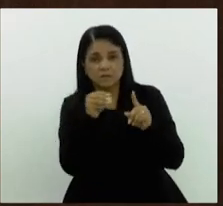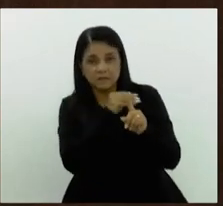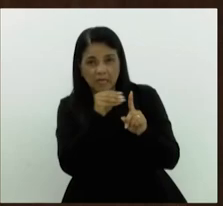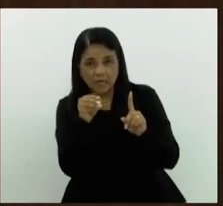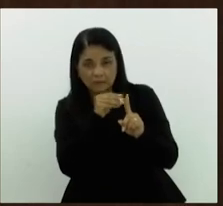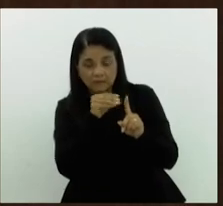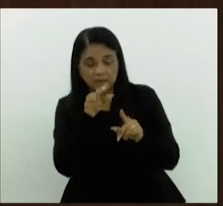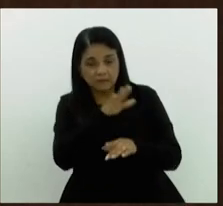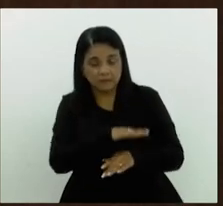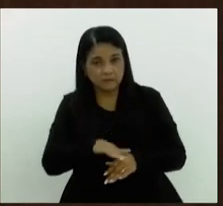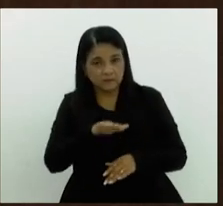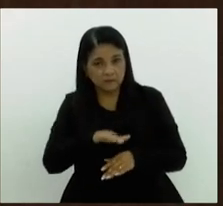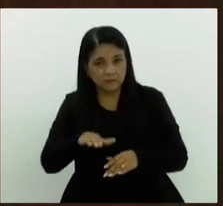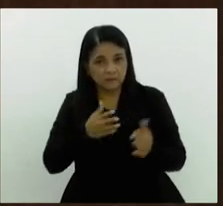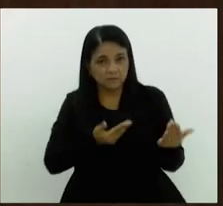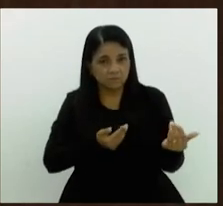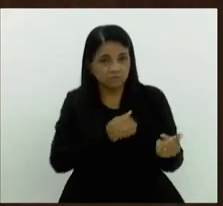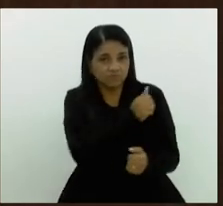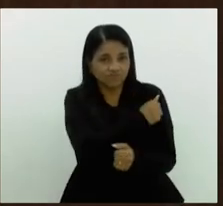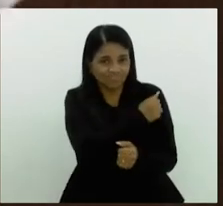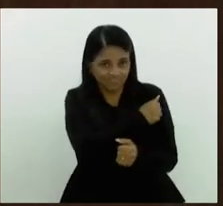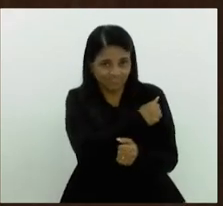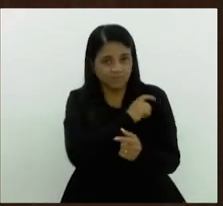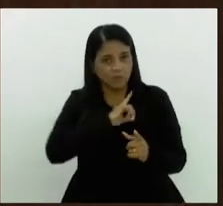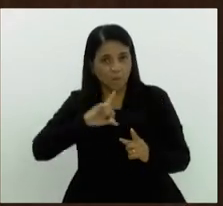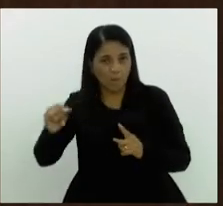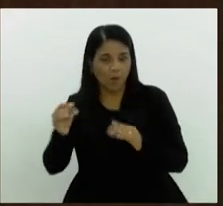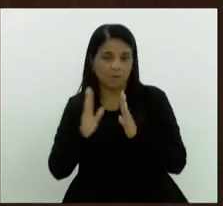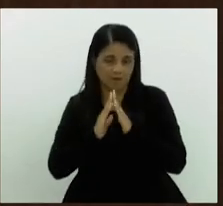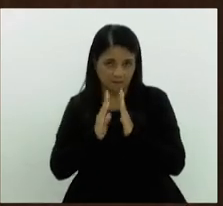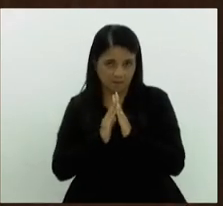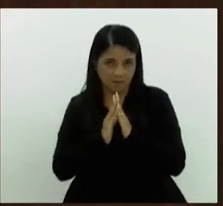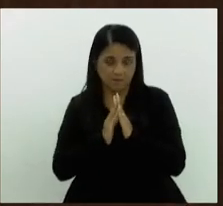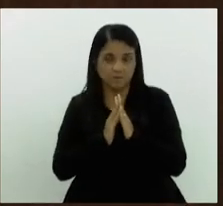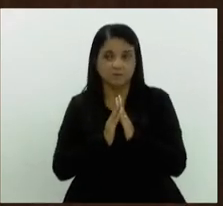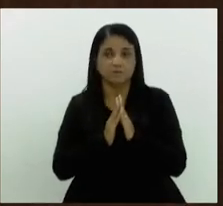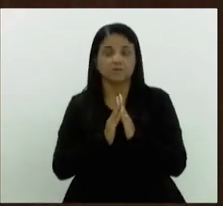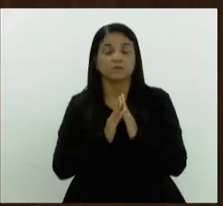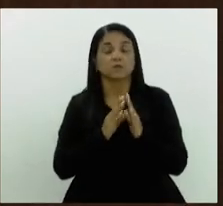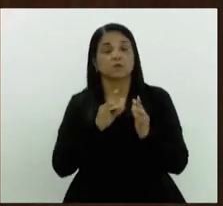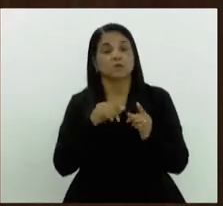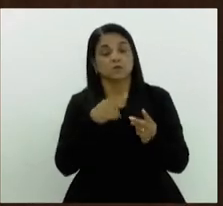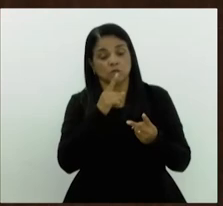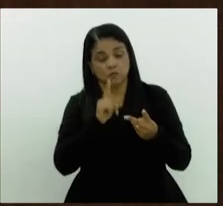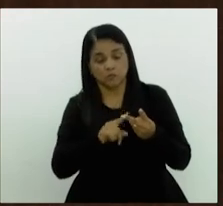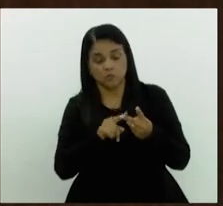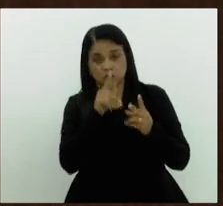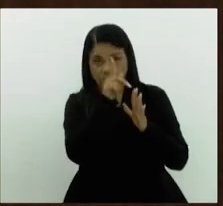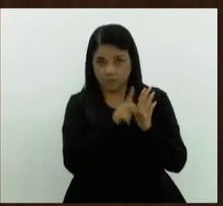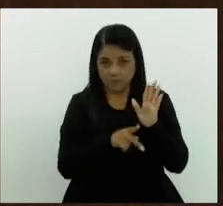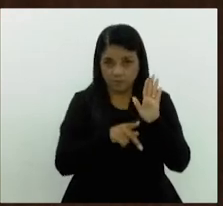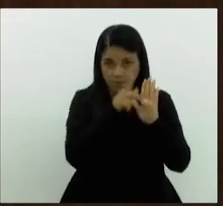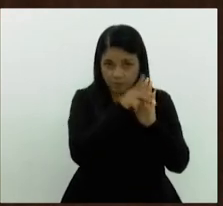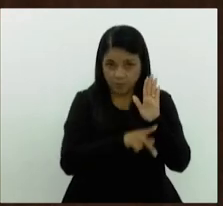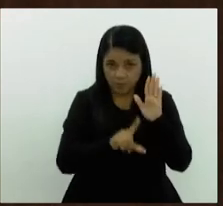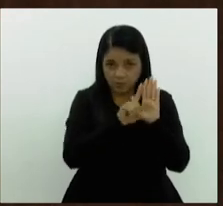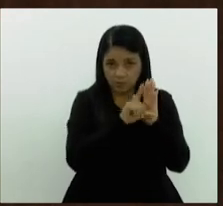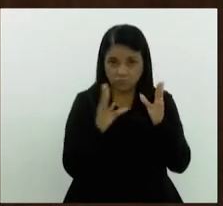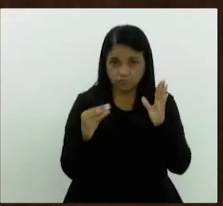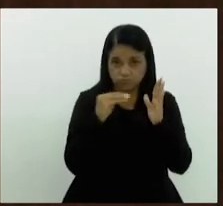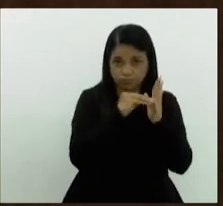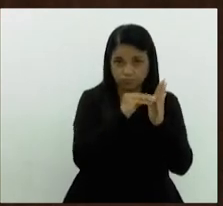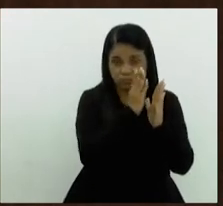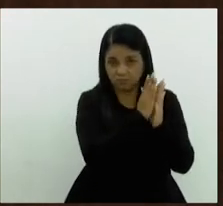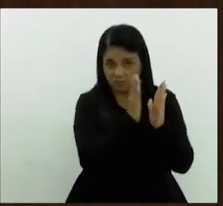na hora do fluxo da saída dos alunos e outro projeto que eu pedi para incluir na ordem do dia gostaria que vossa excelência deliberasse